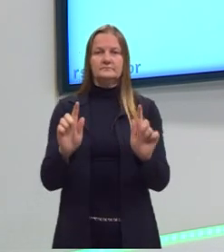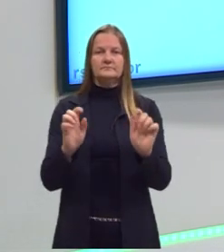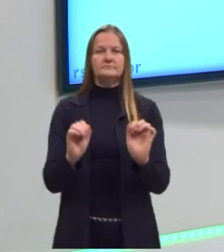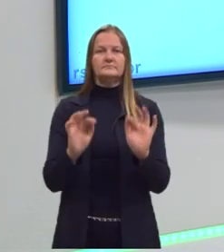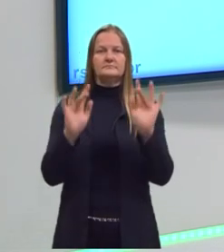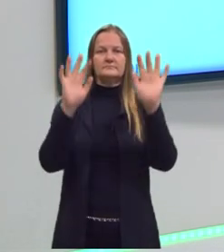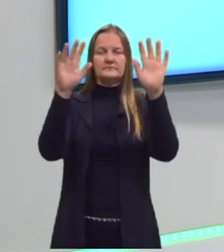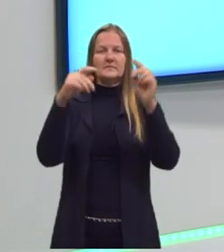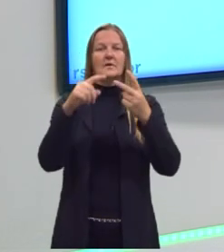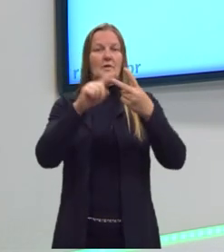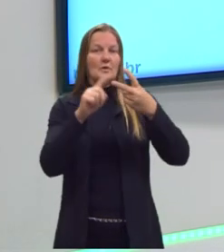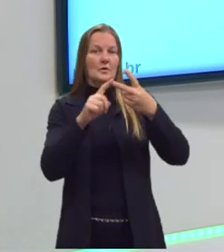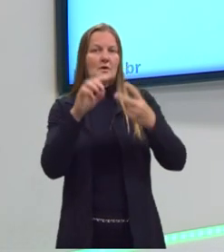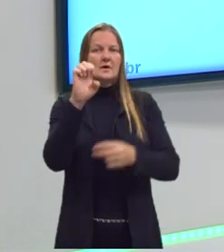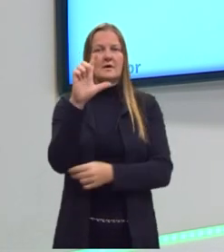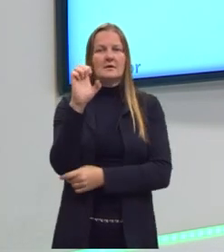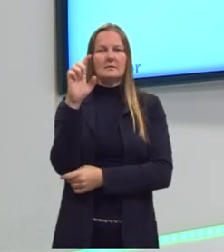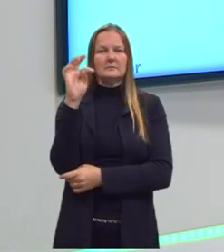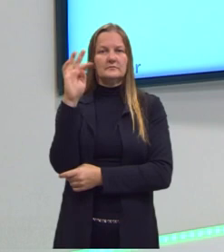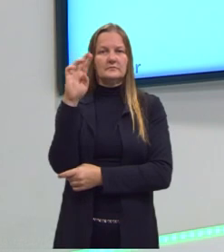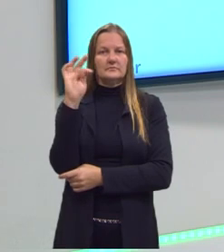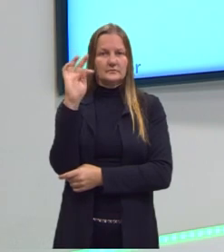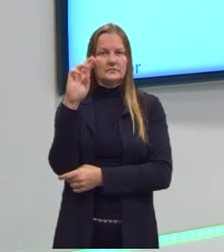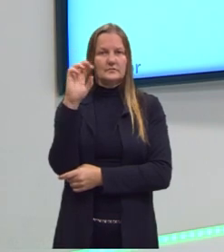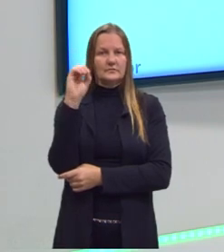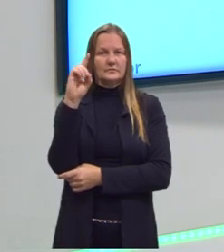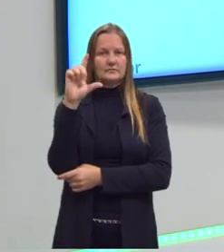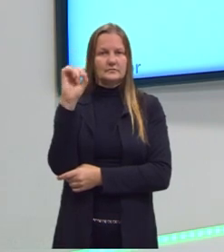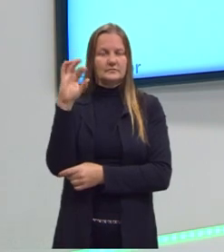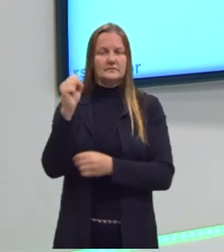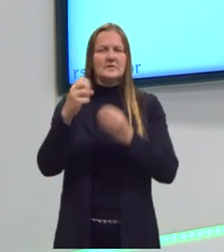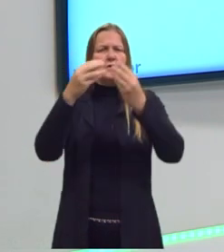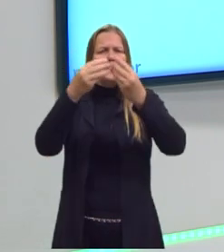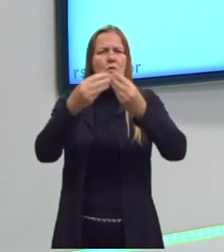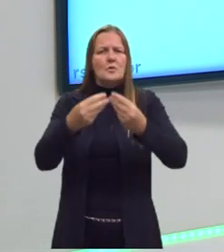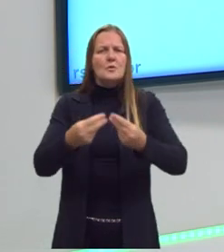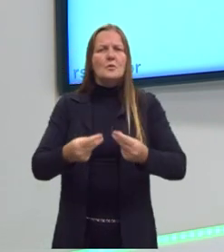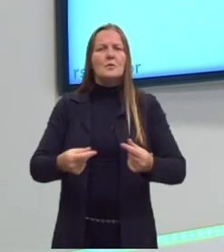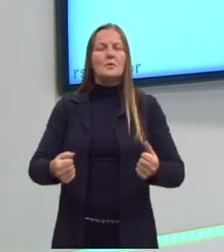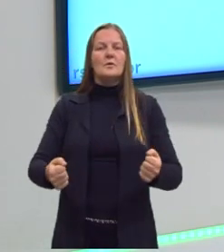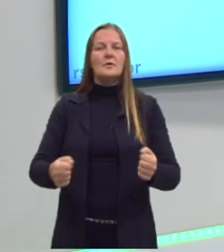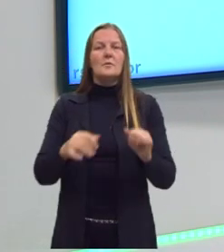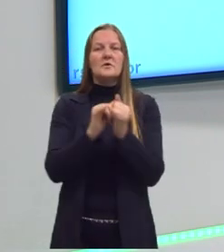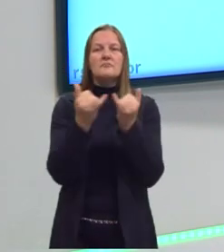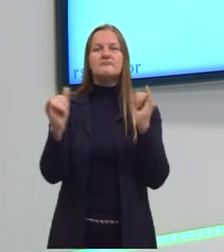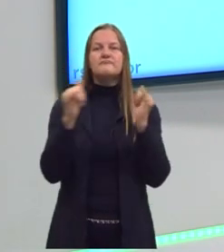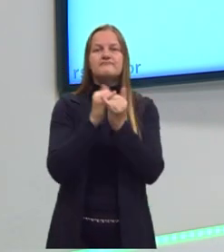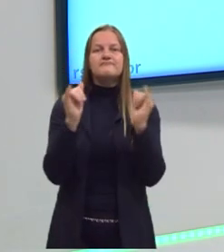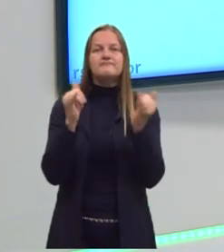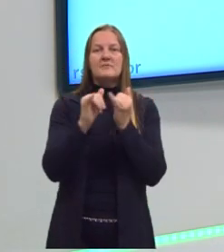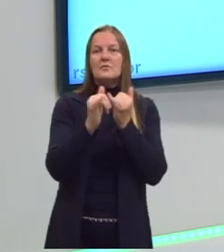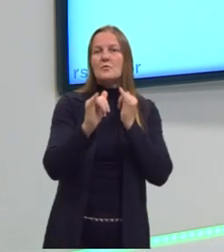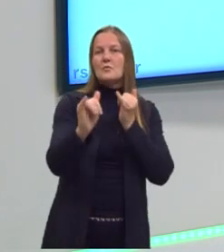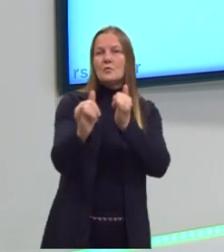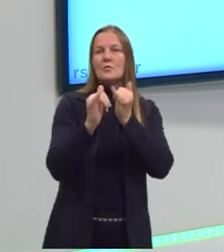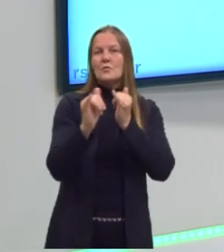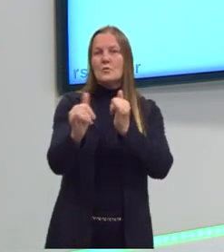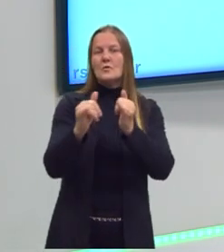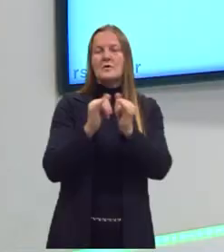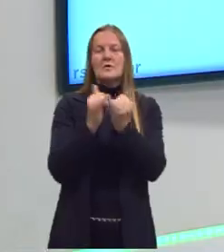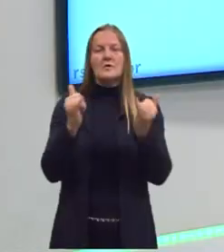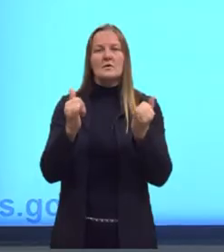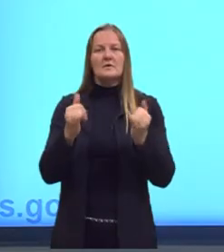eletrólise, ela funciona a decomposição a partir da eletricidade. Então, para decompor uma